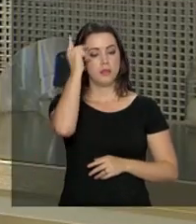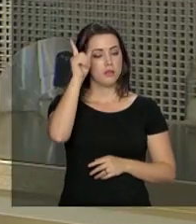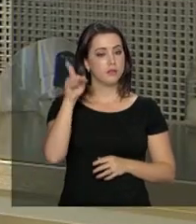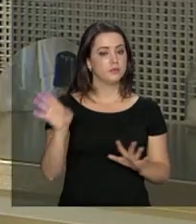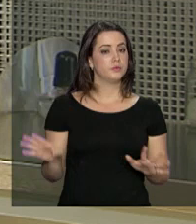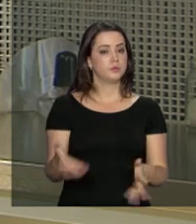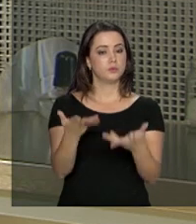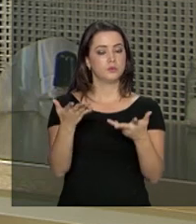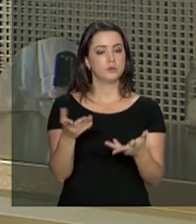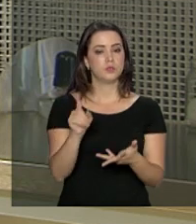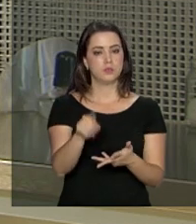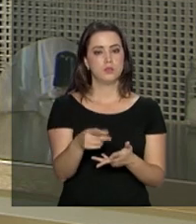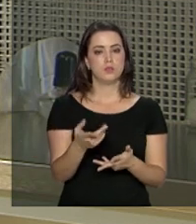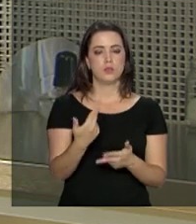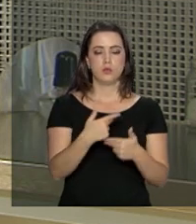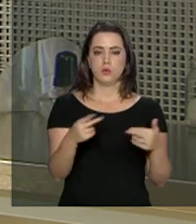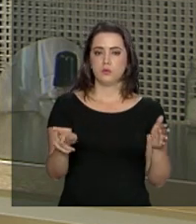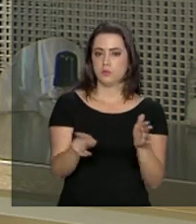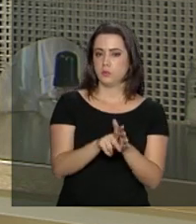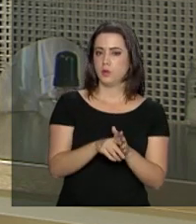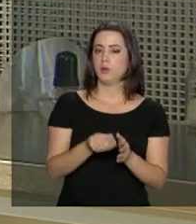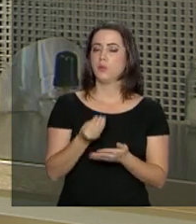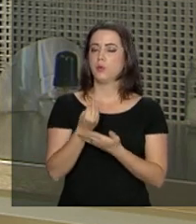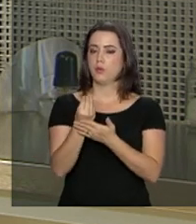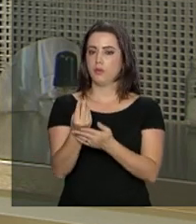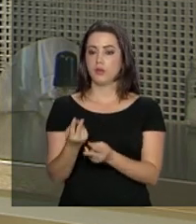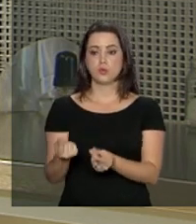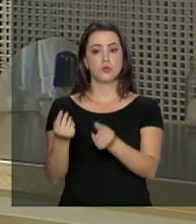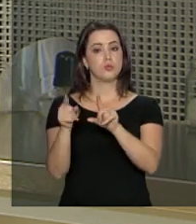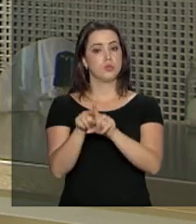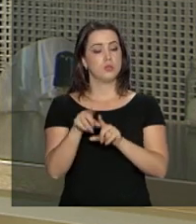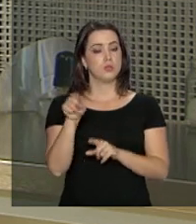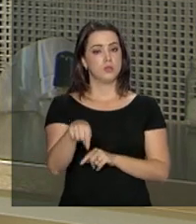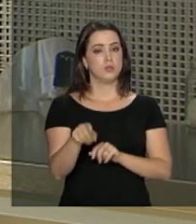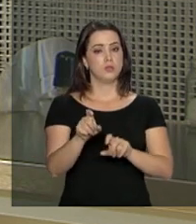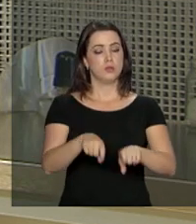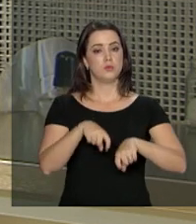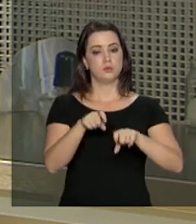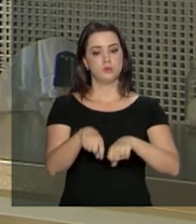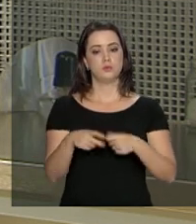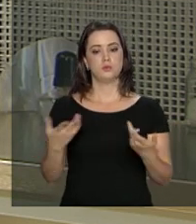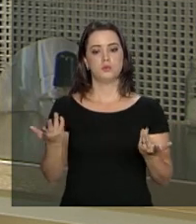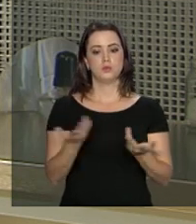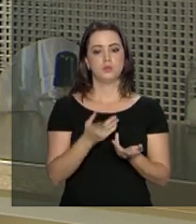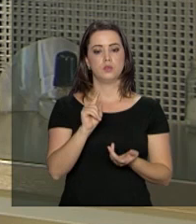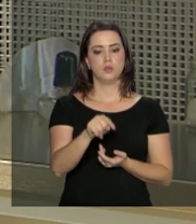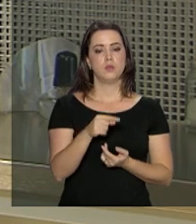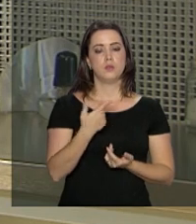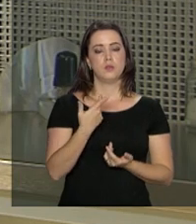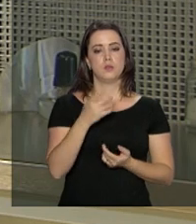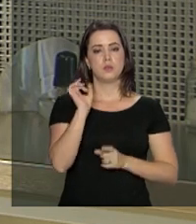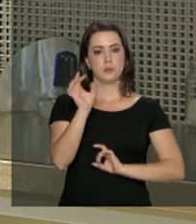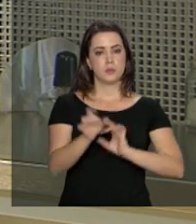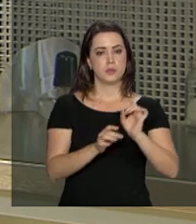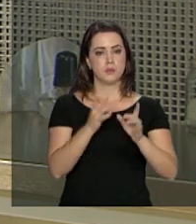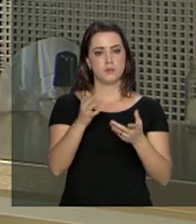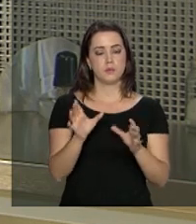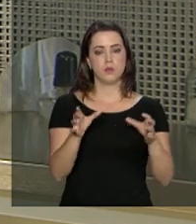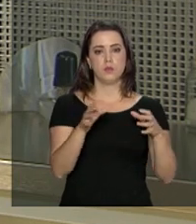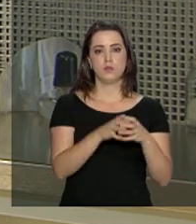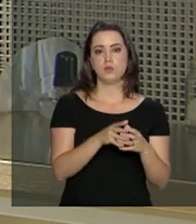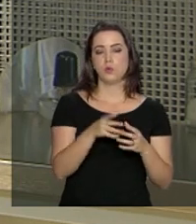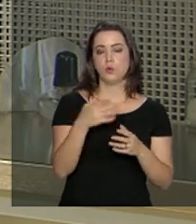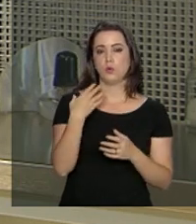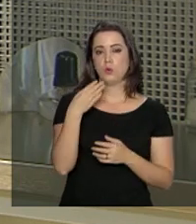inovação, levar um produto que realmente agregue valor ao mercado, nesse caso específico, para o setor